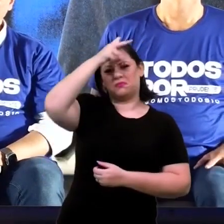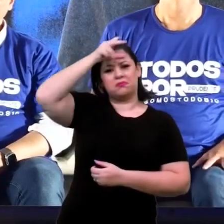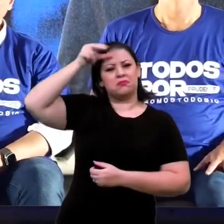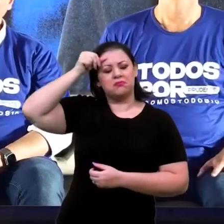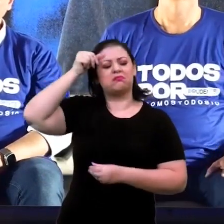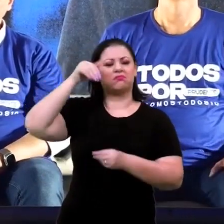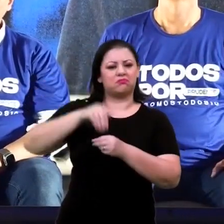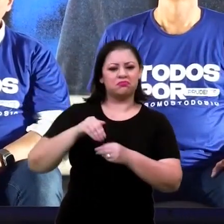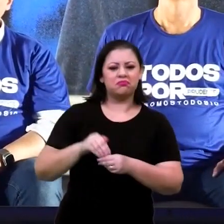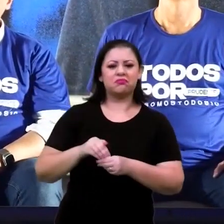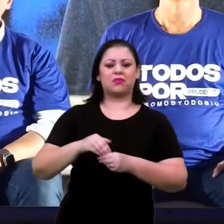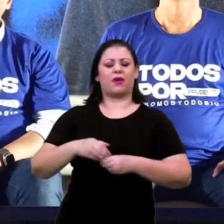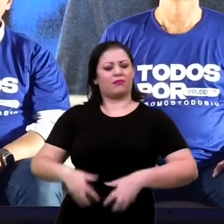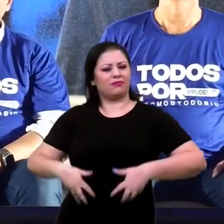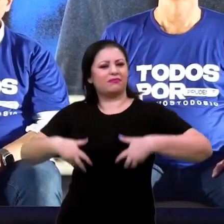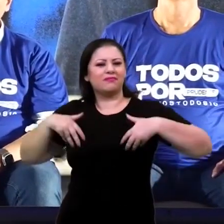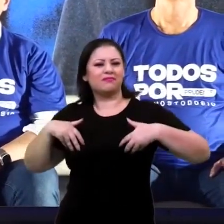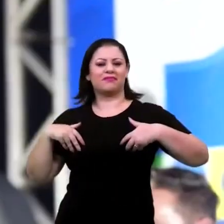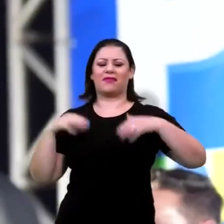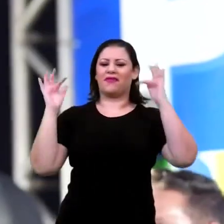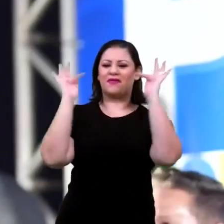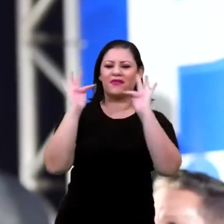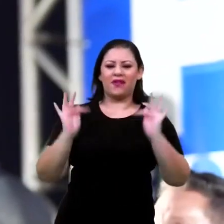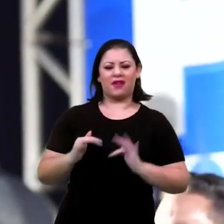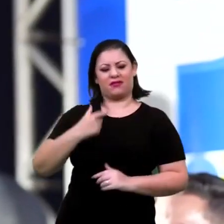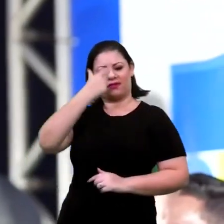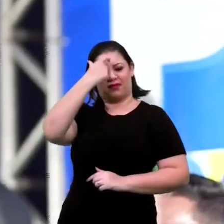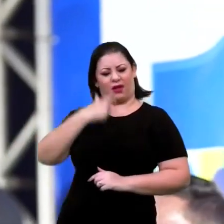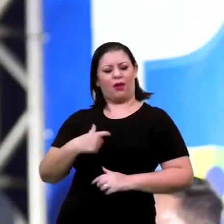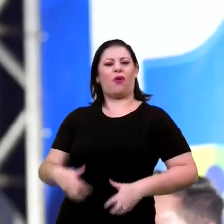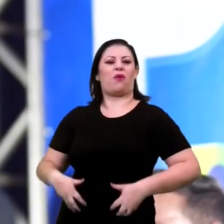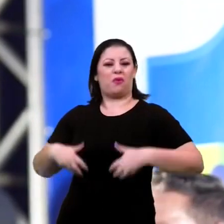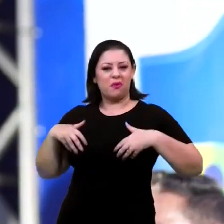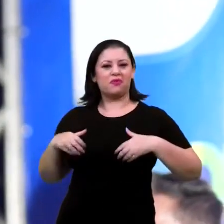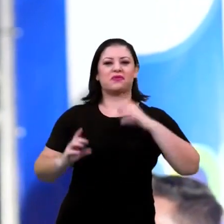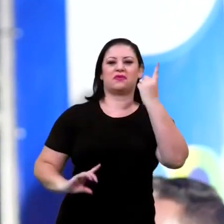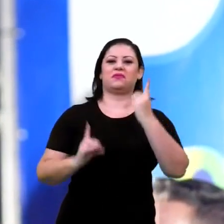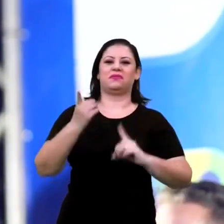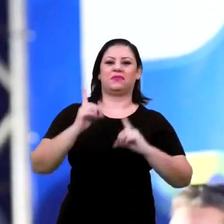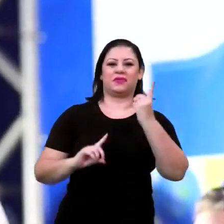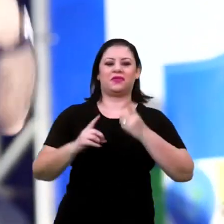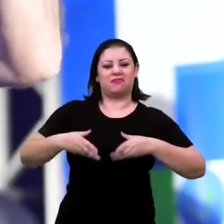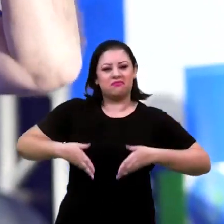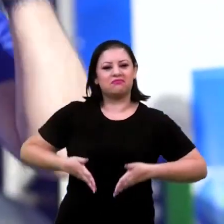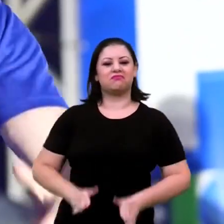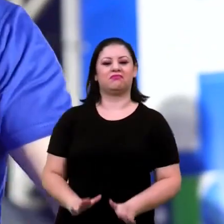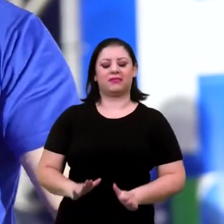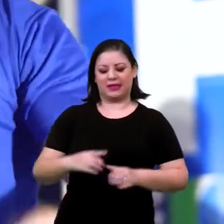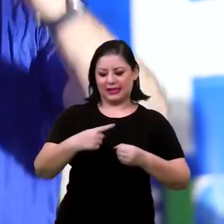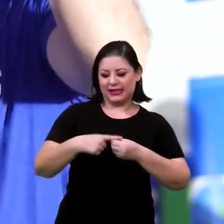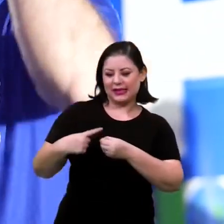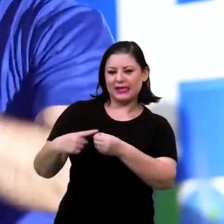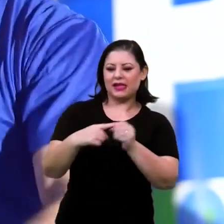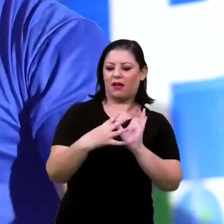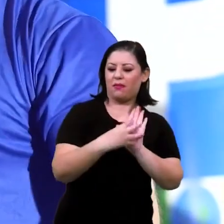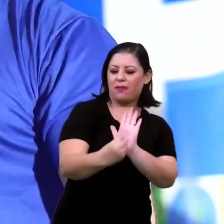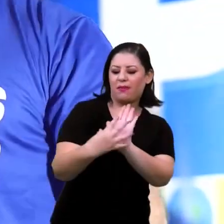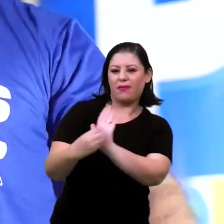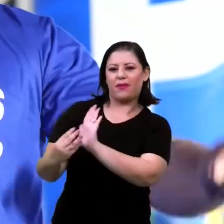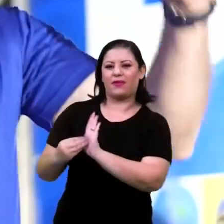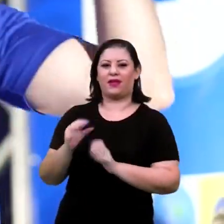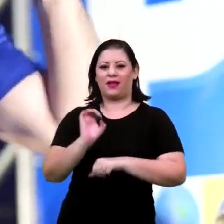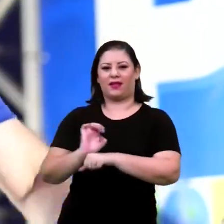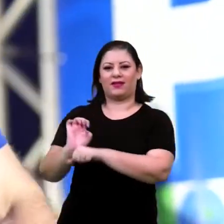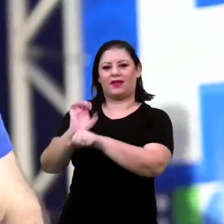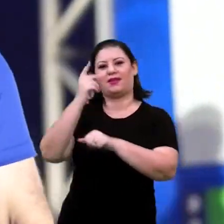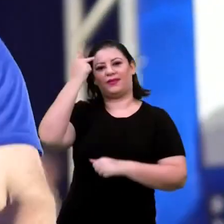orgulho, com brilho no olhar de falar Eu sou o Prudentino e a nossa cidade é um exemplo para o estado de São